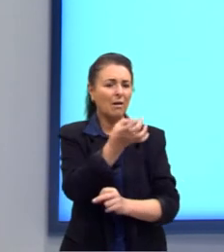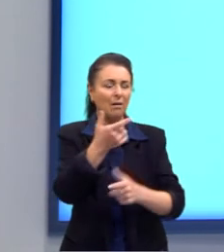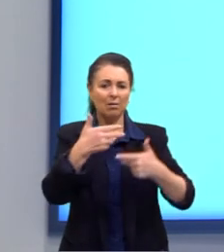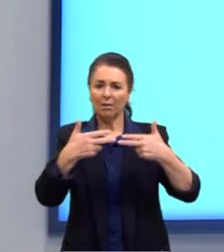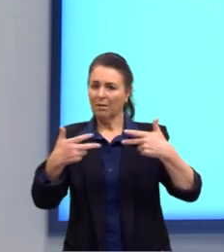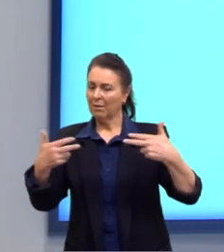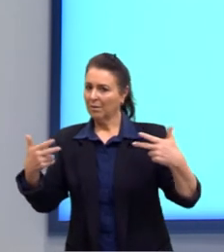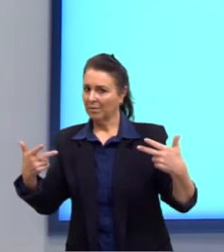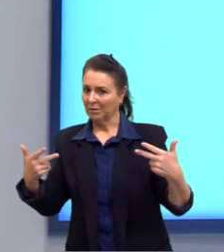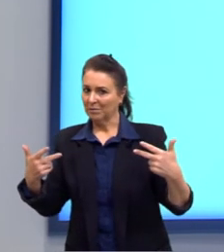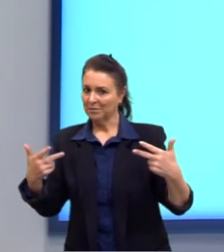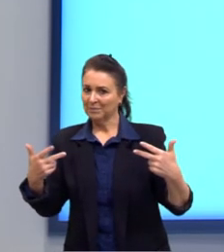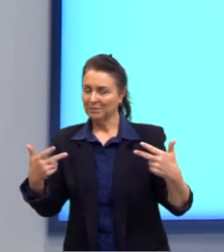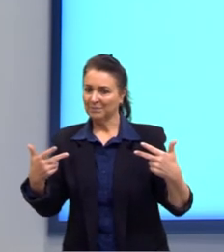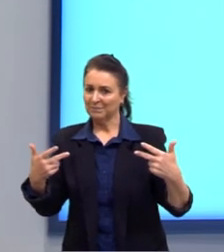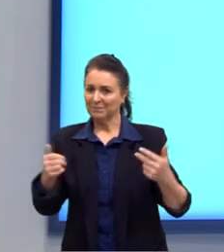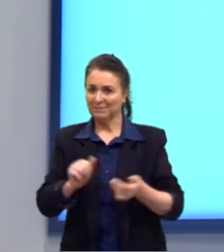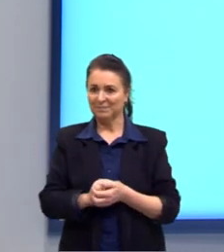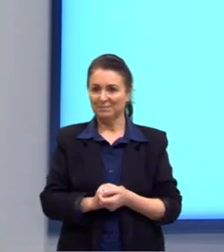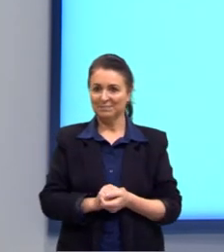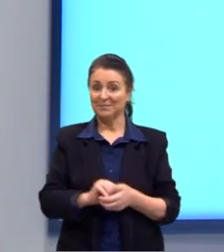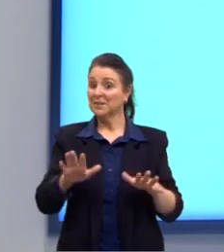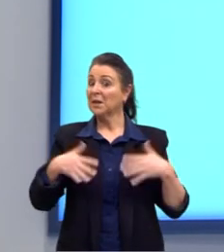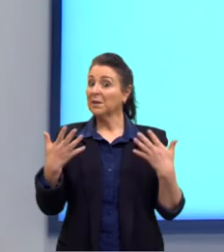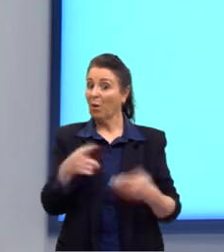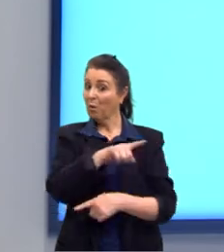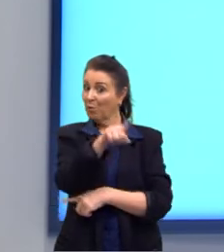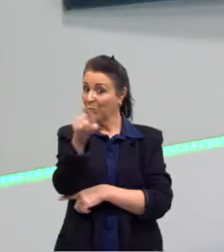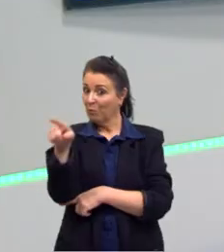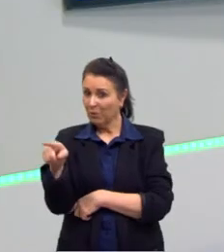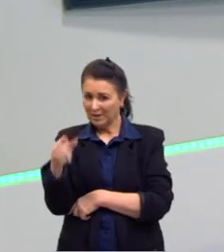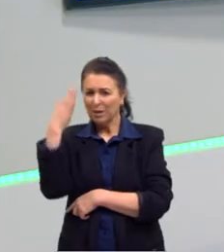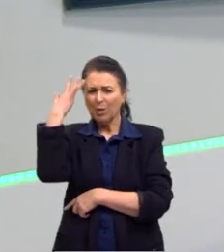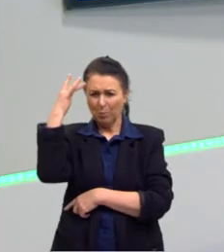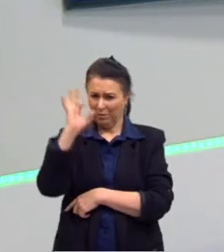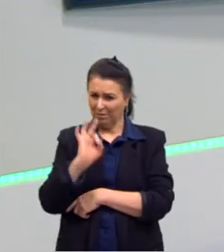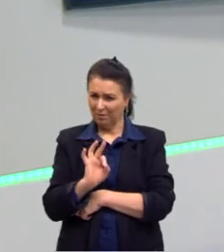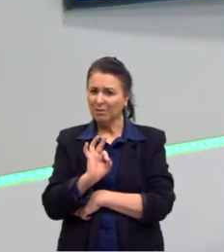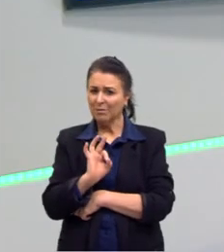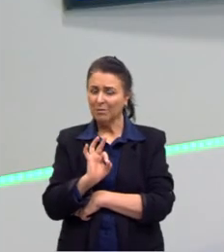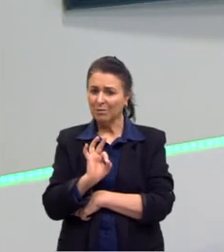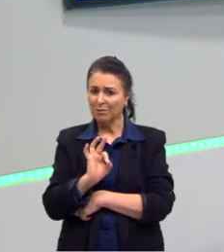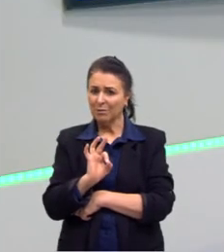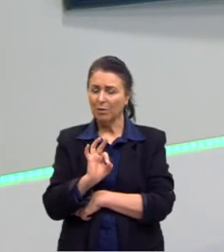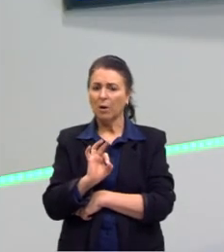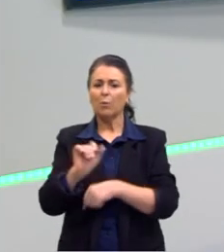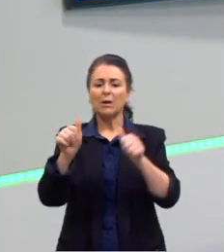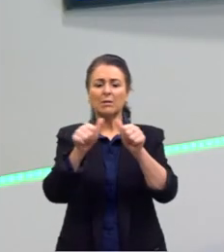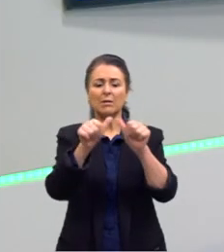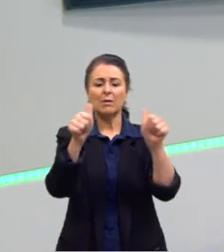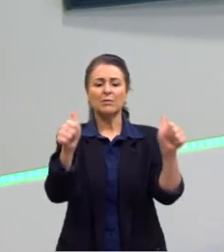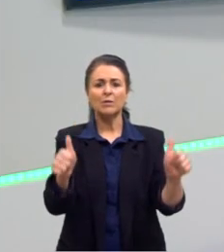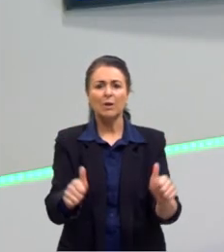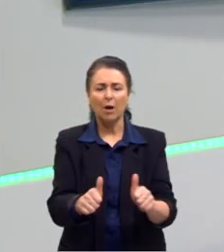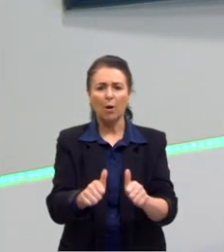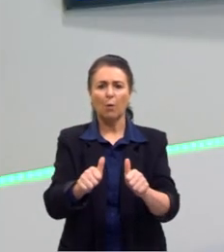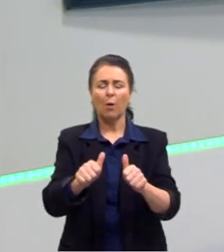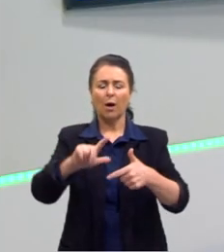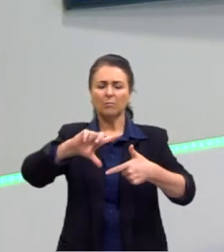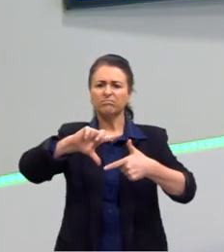figuras. E aí, gente, vocês compreenderam, então, quais são as figuras, né, as formas